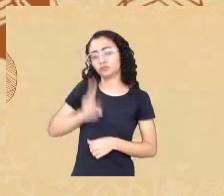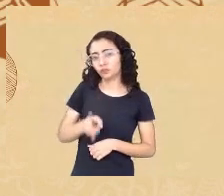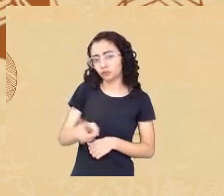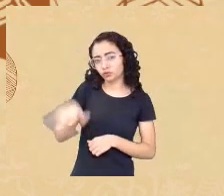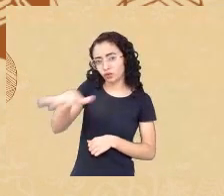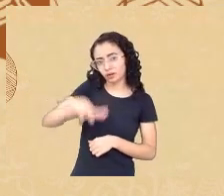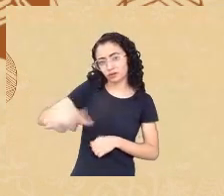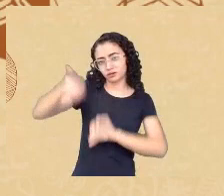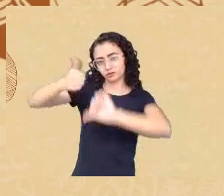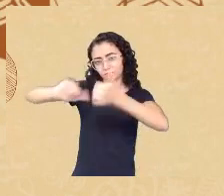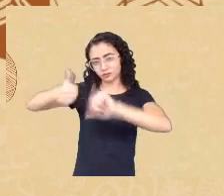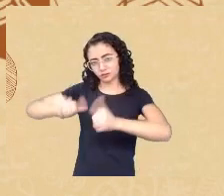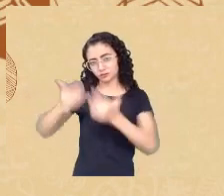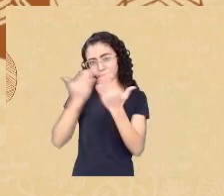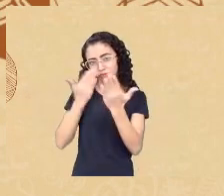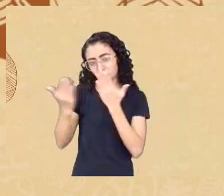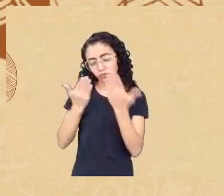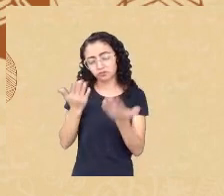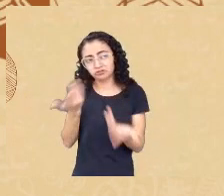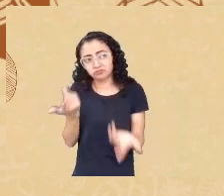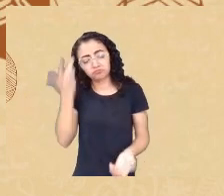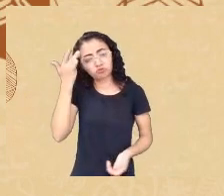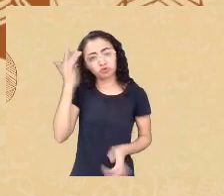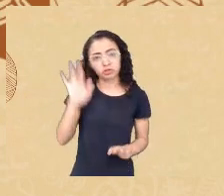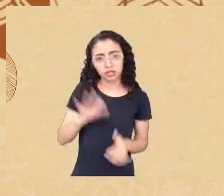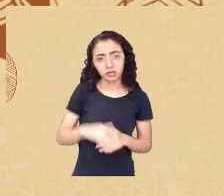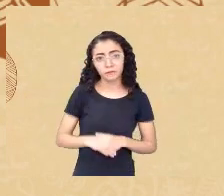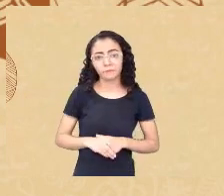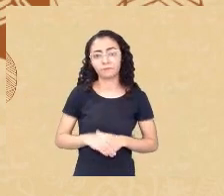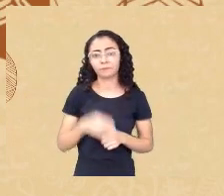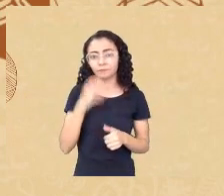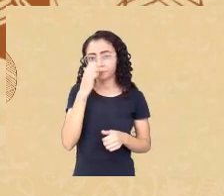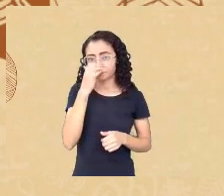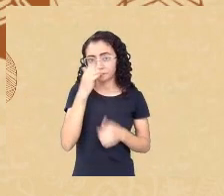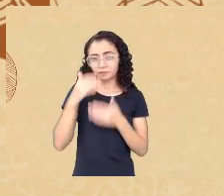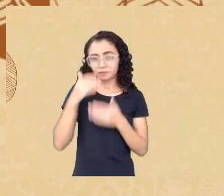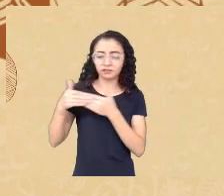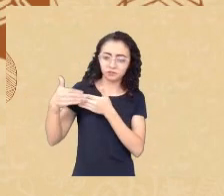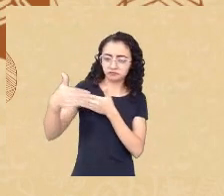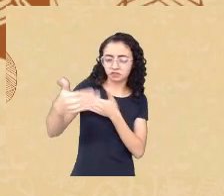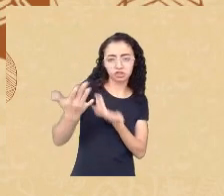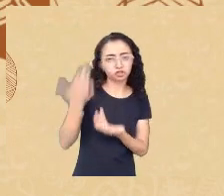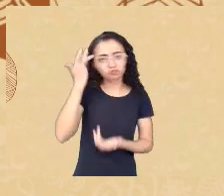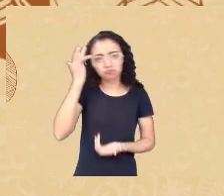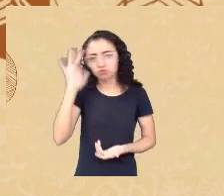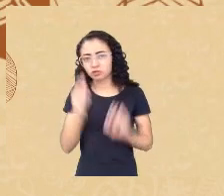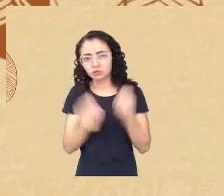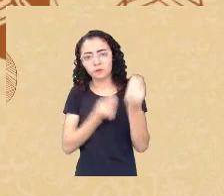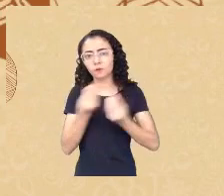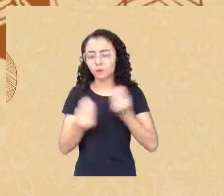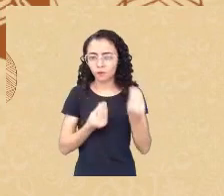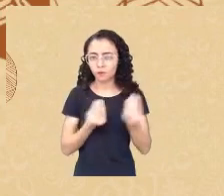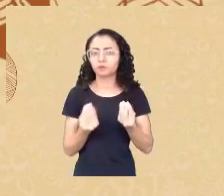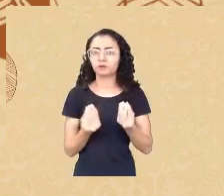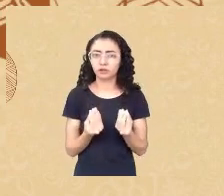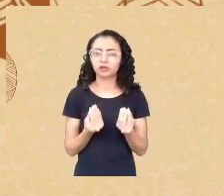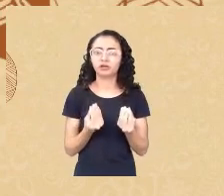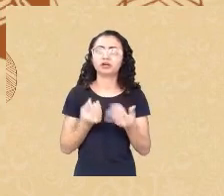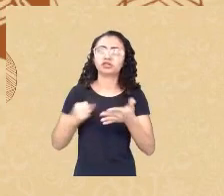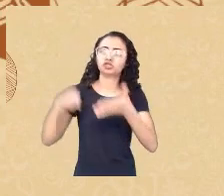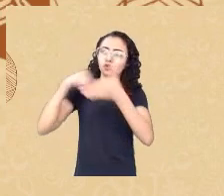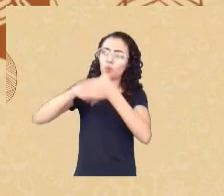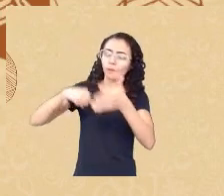a título de hoje sim mas em movimentos como esses de combate de denúncia de